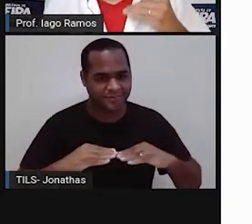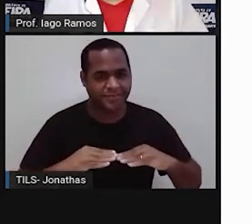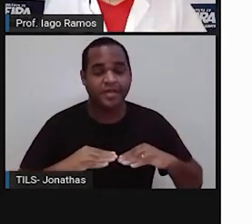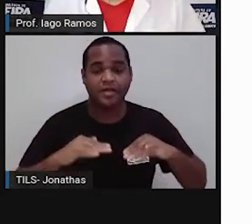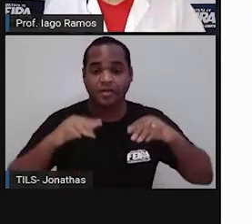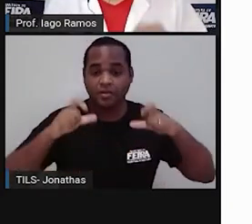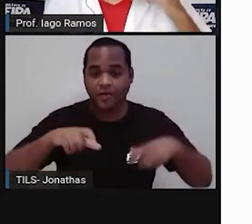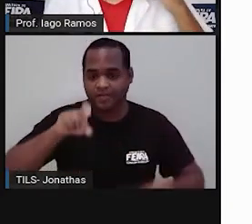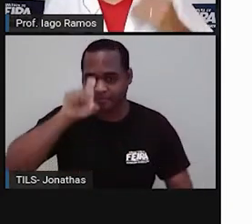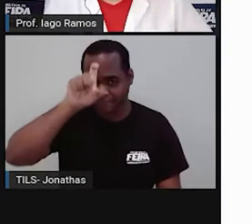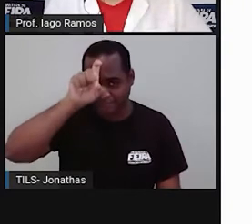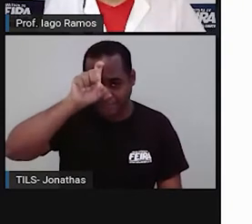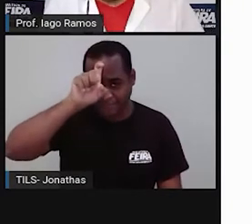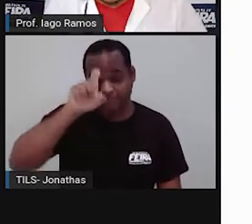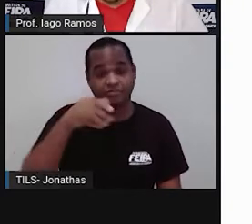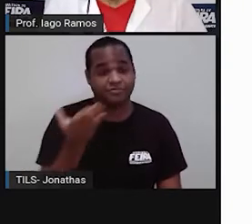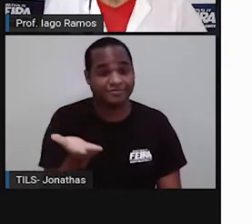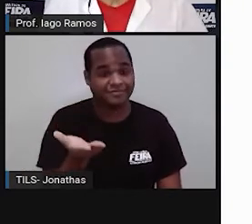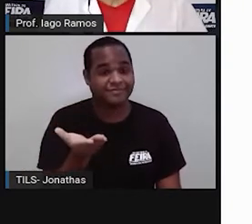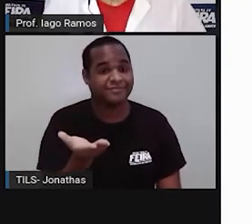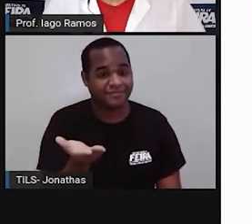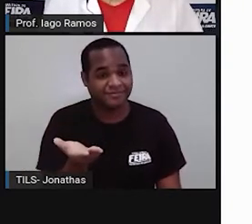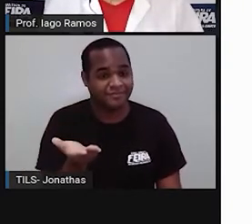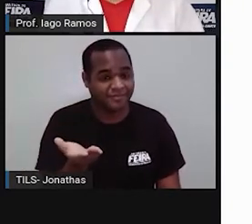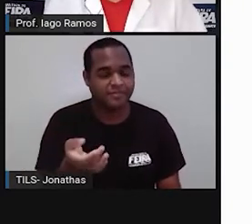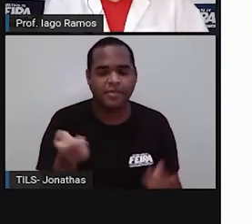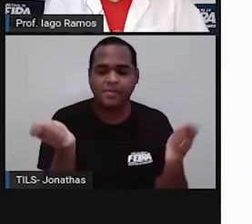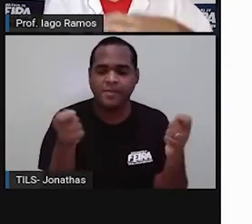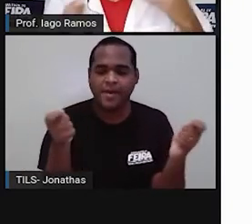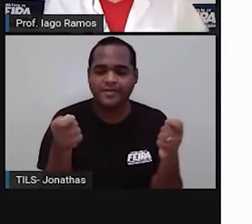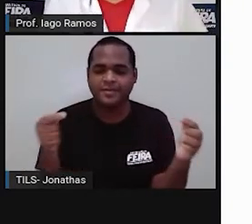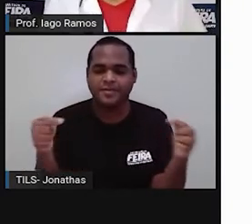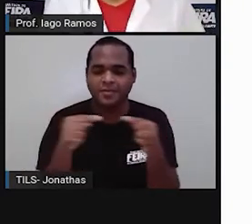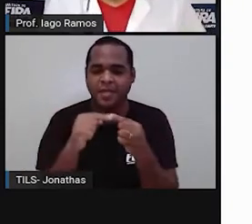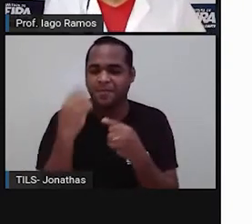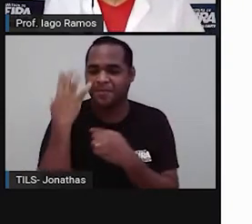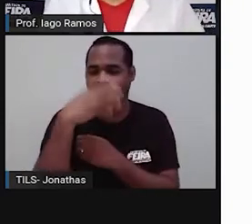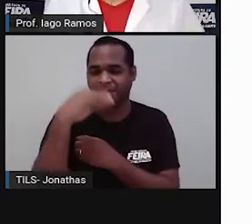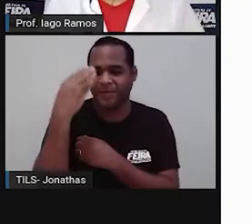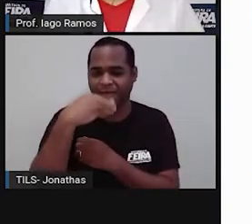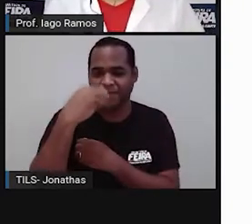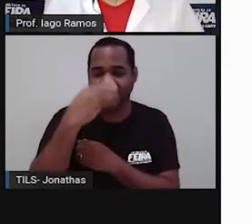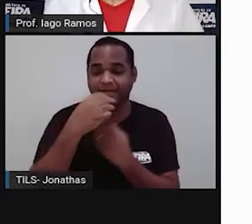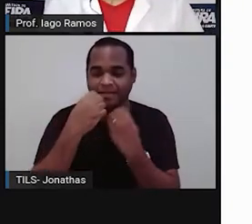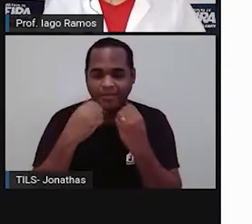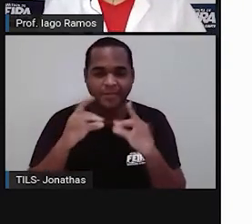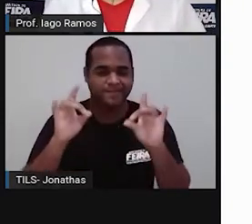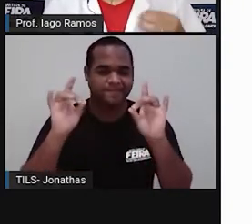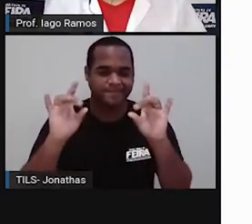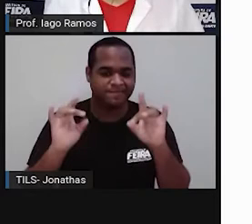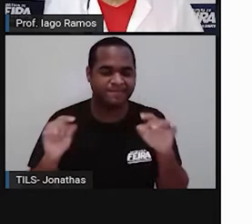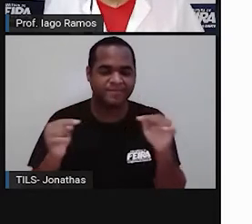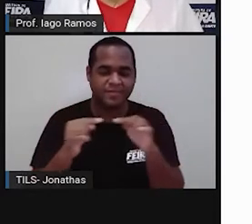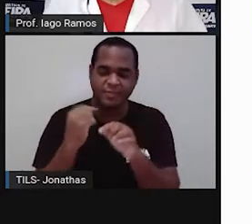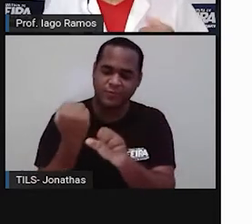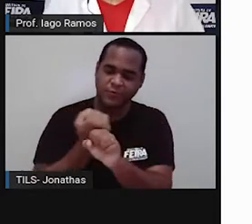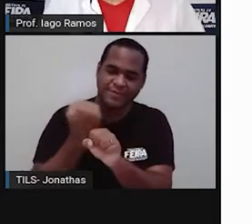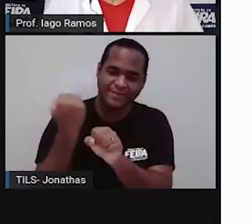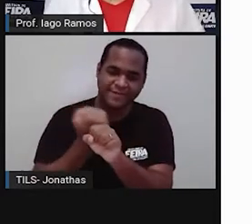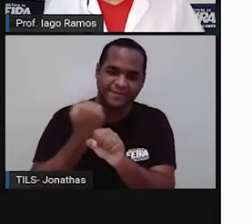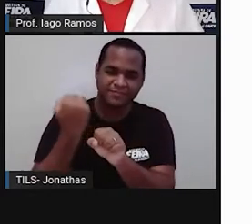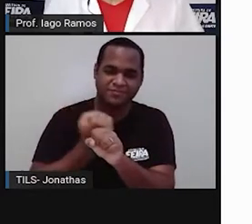pirâmides do Egito, pois é que são belíssimas, né? E majestosas construções